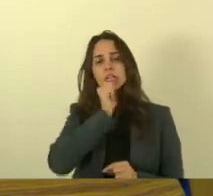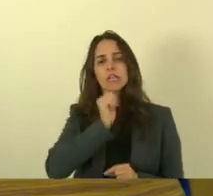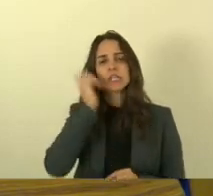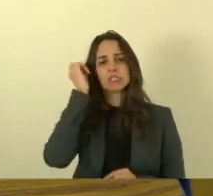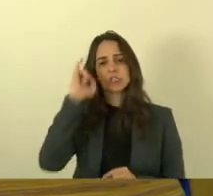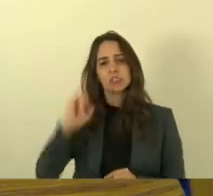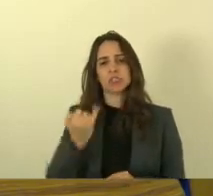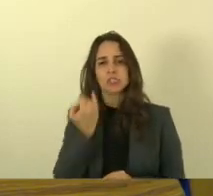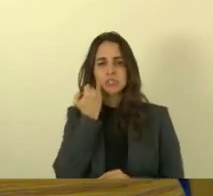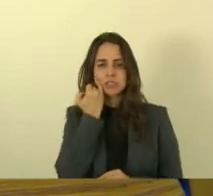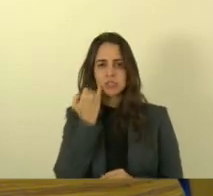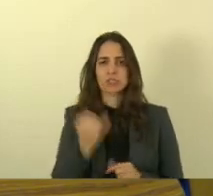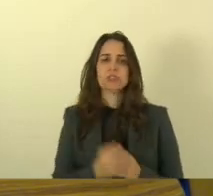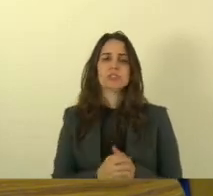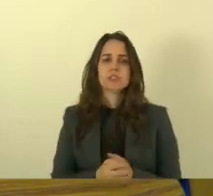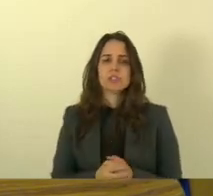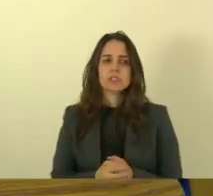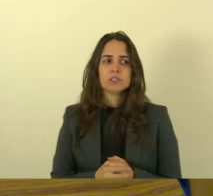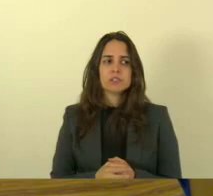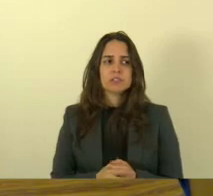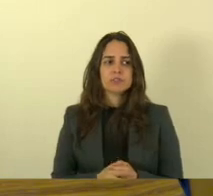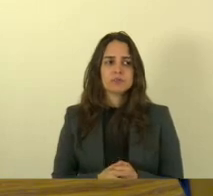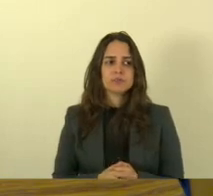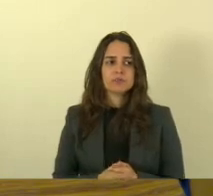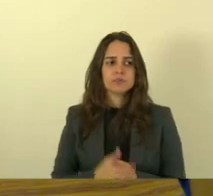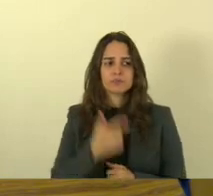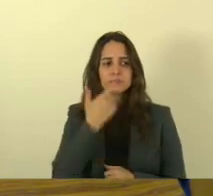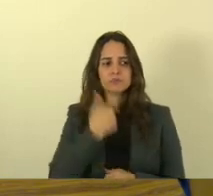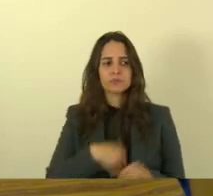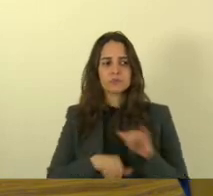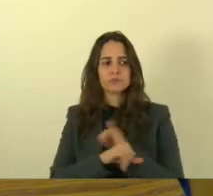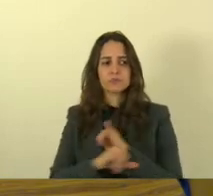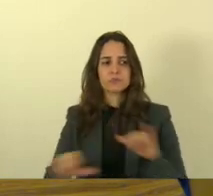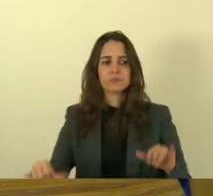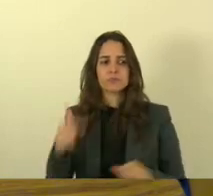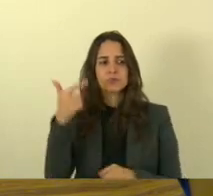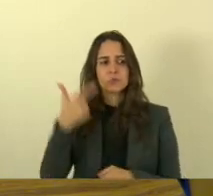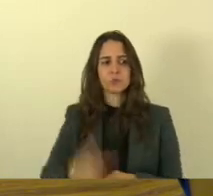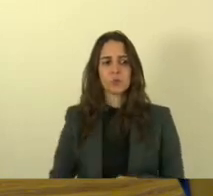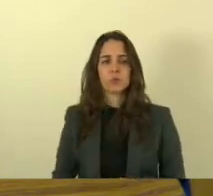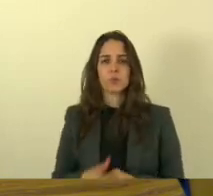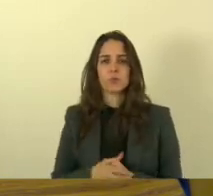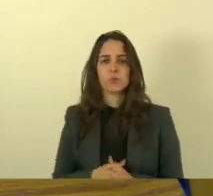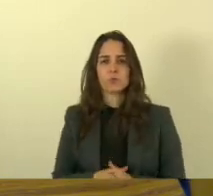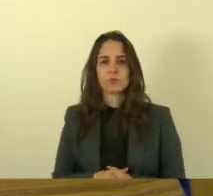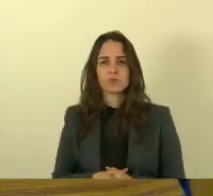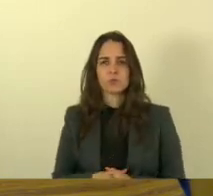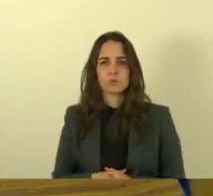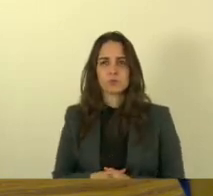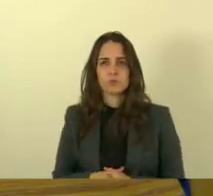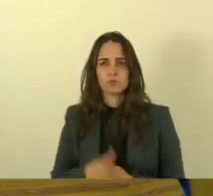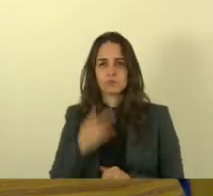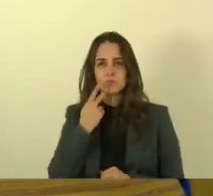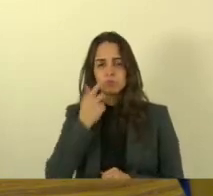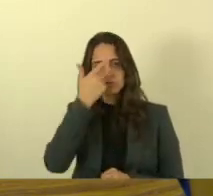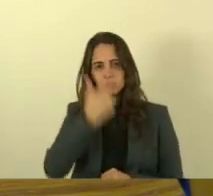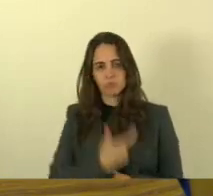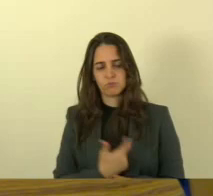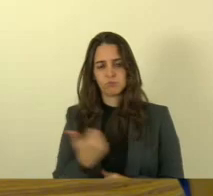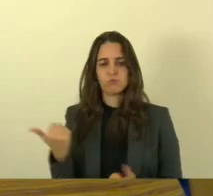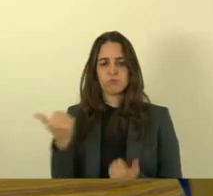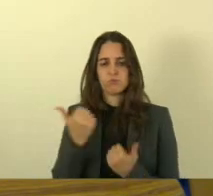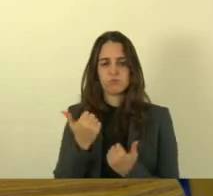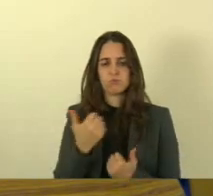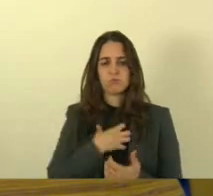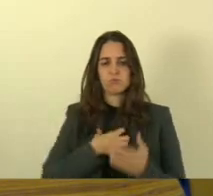Janete Sá eu venho me reportar hoje novamente e eu me coloco no lugar deles